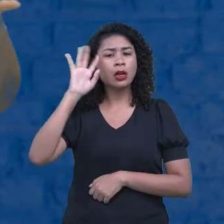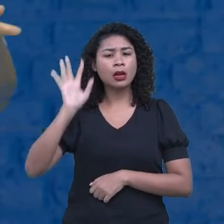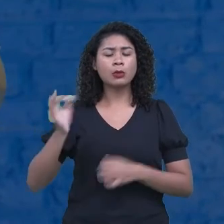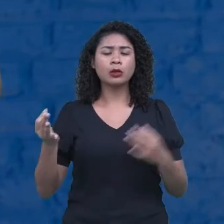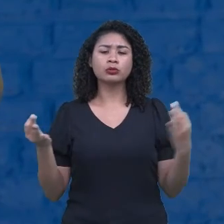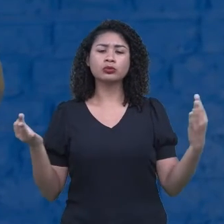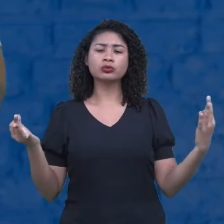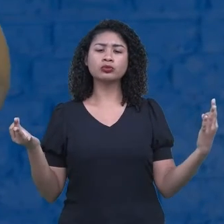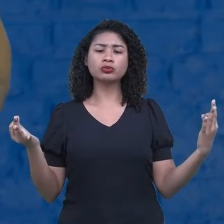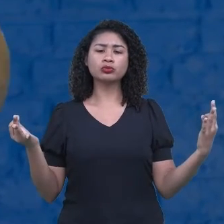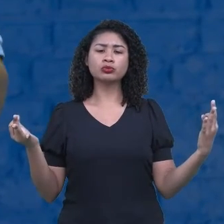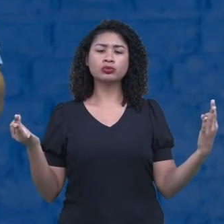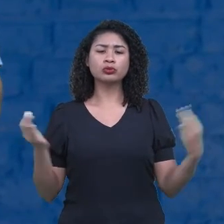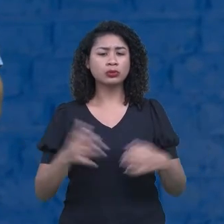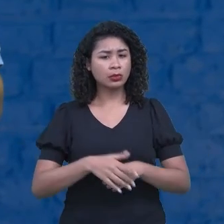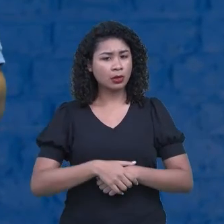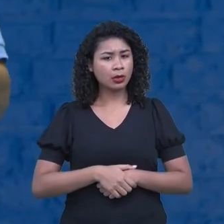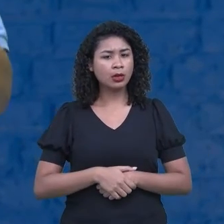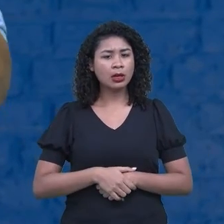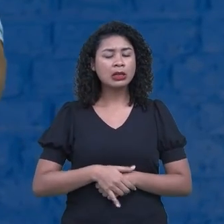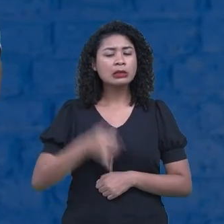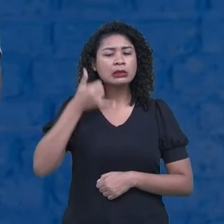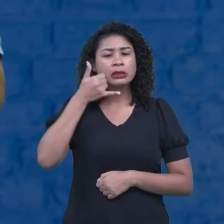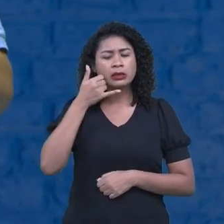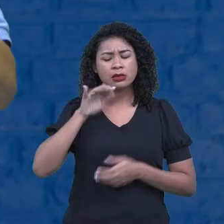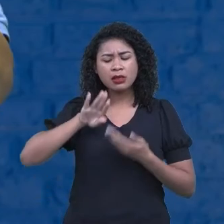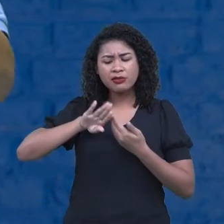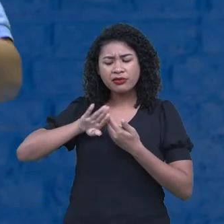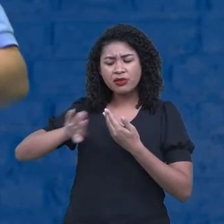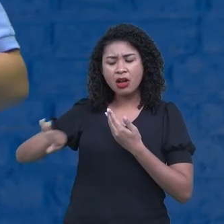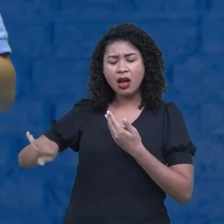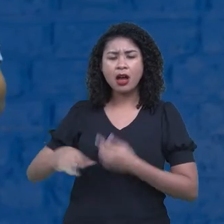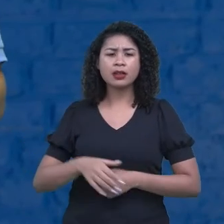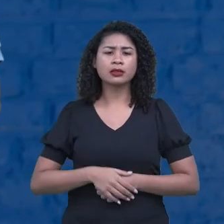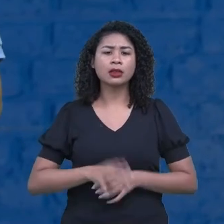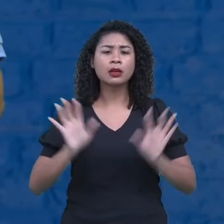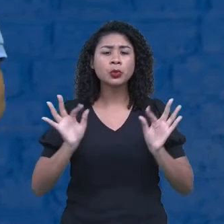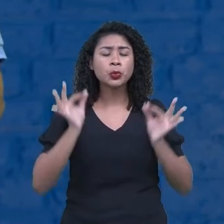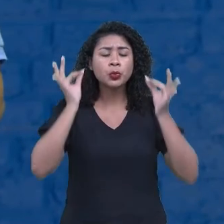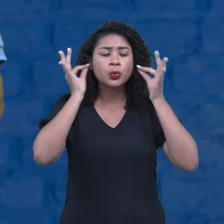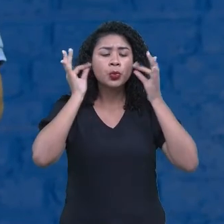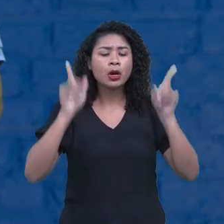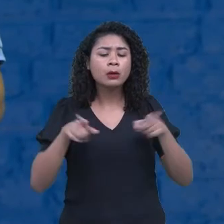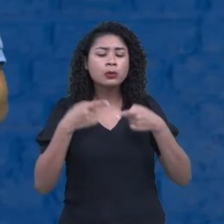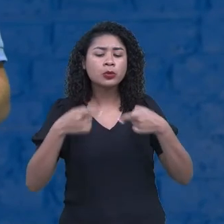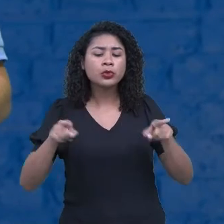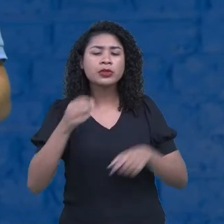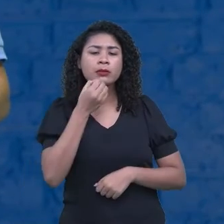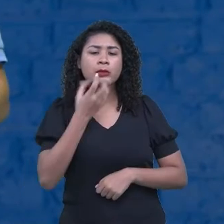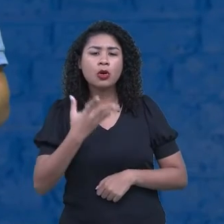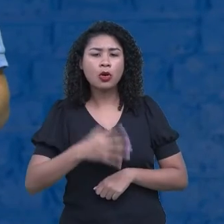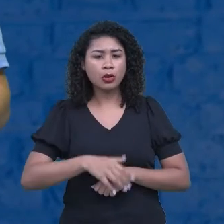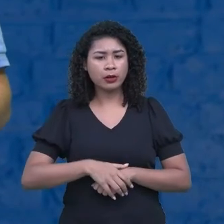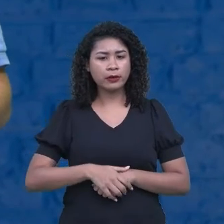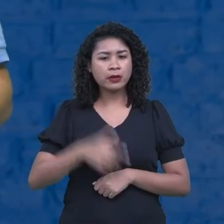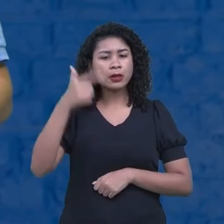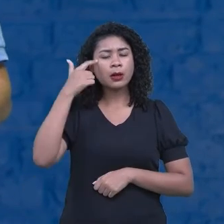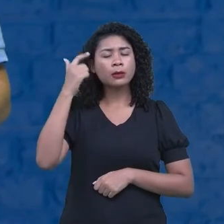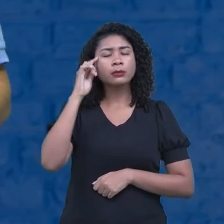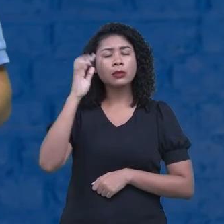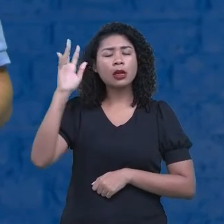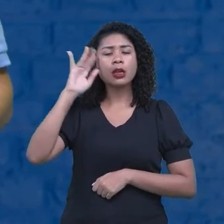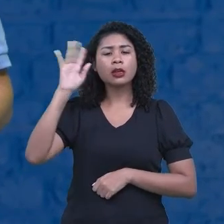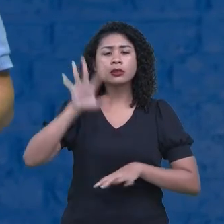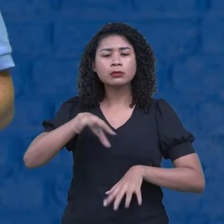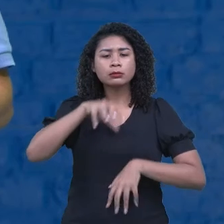celular, do mundo, escute uma boa música, pense, sinta a sua respiração, faça, comece a fazer isso.